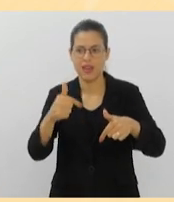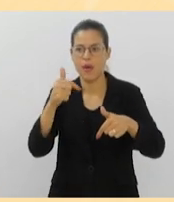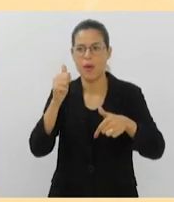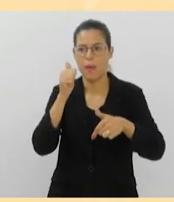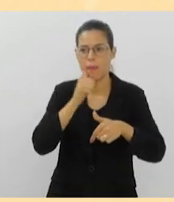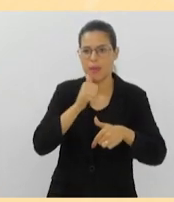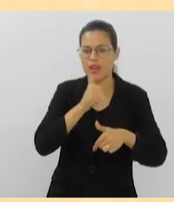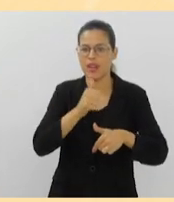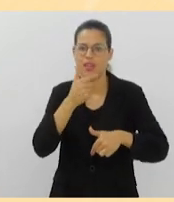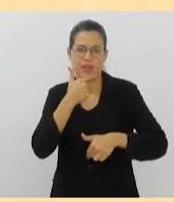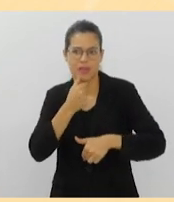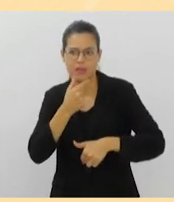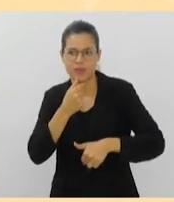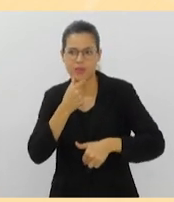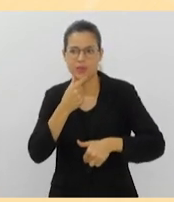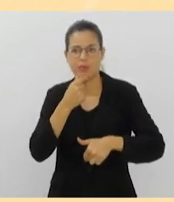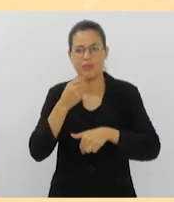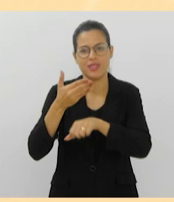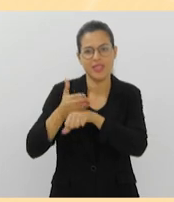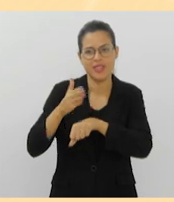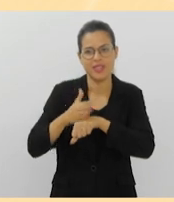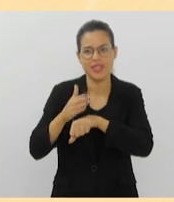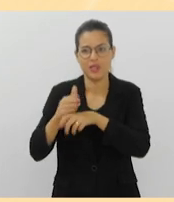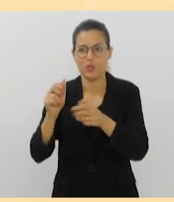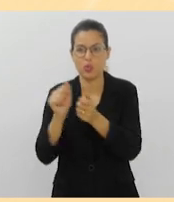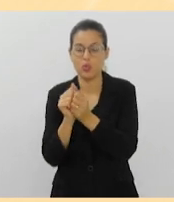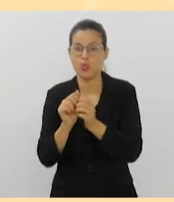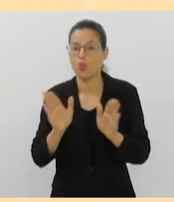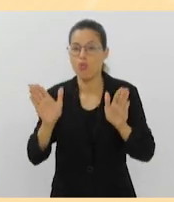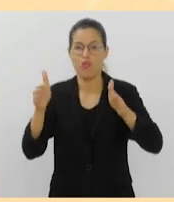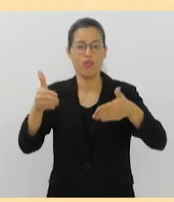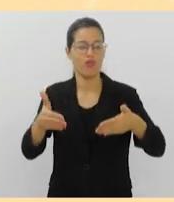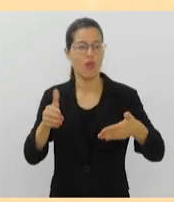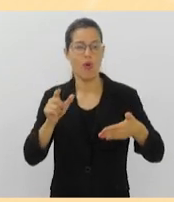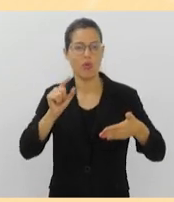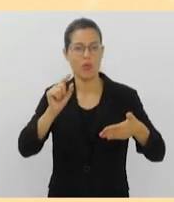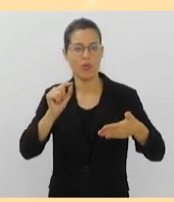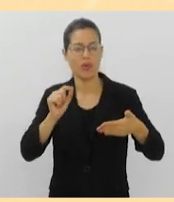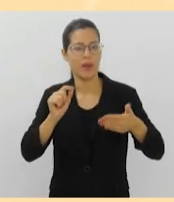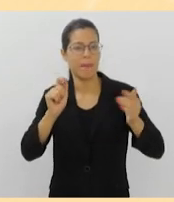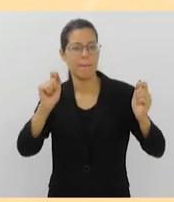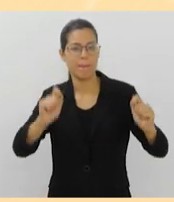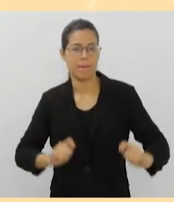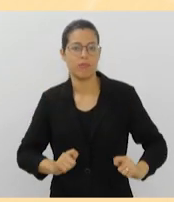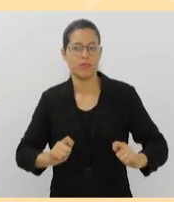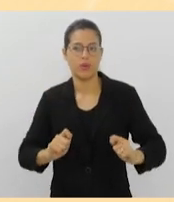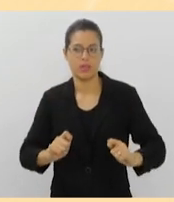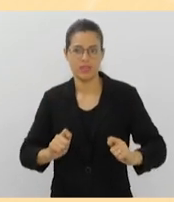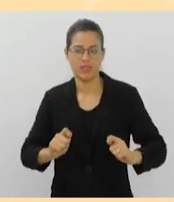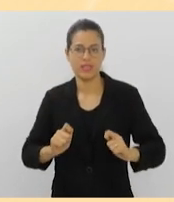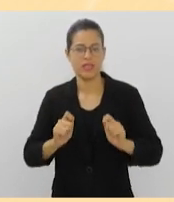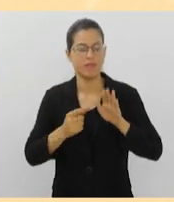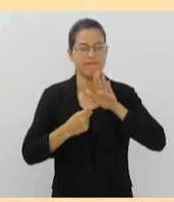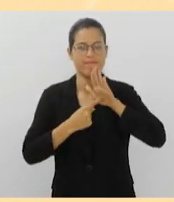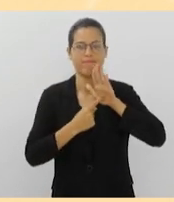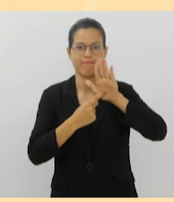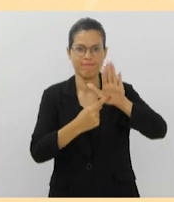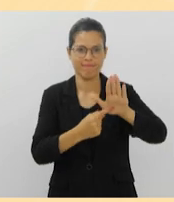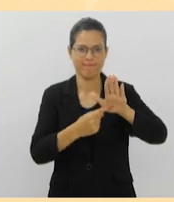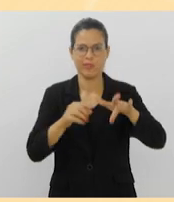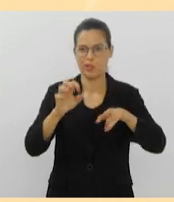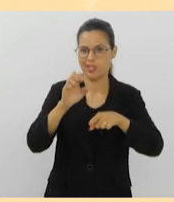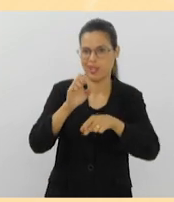-girls que vêm treinando aqui com a gente, com foco para que eles possam realmente se destacar no cenário